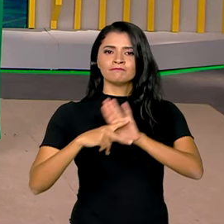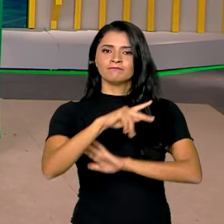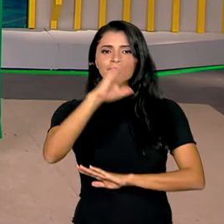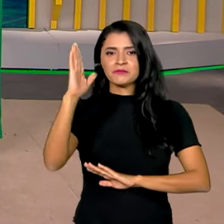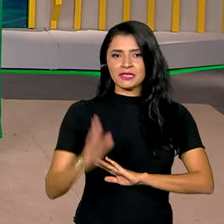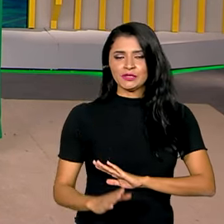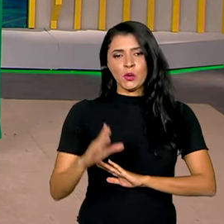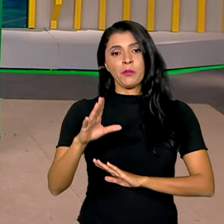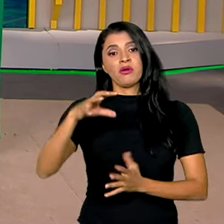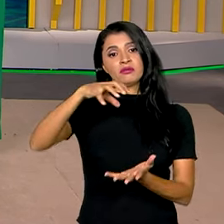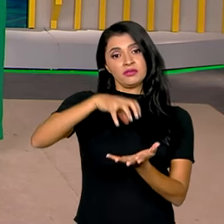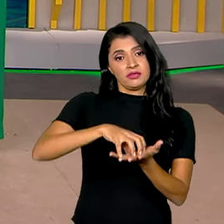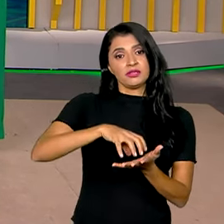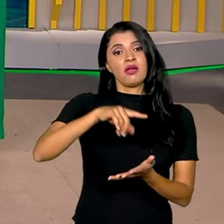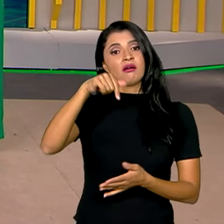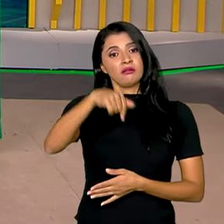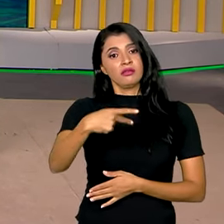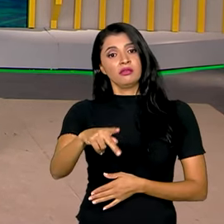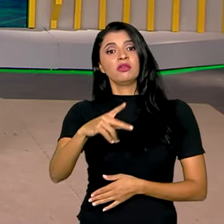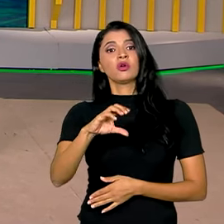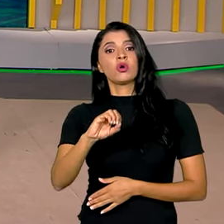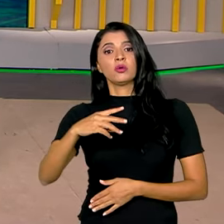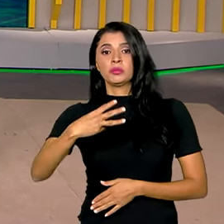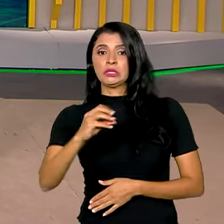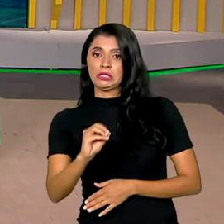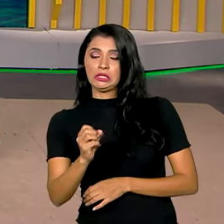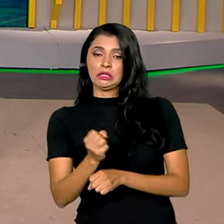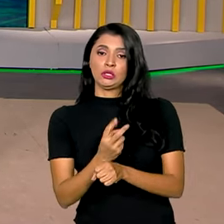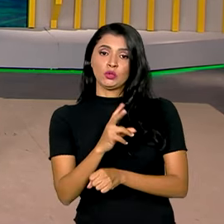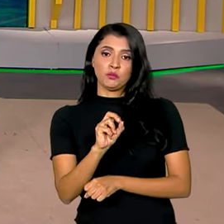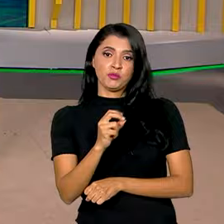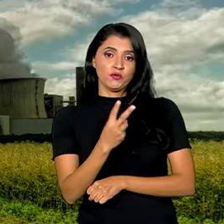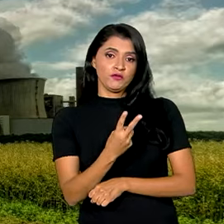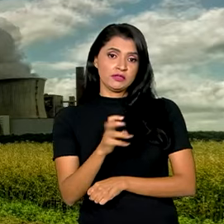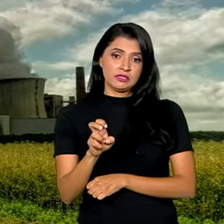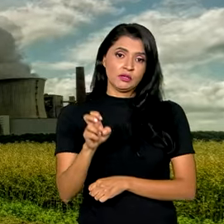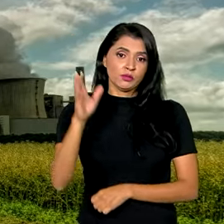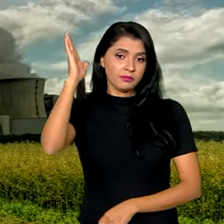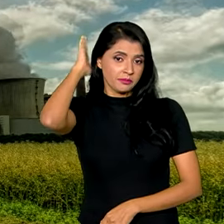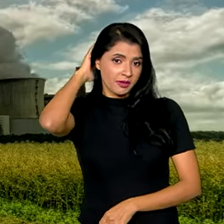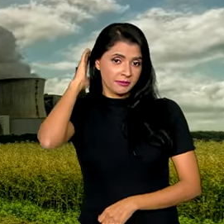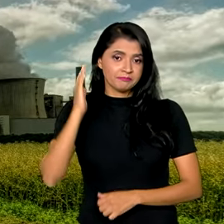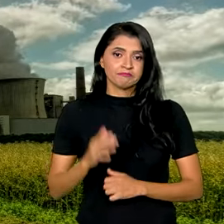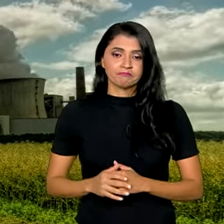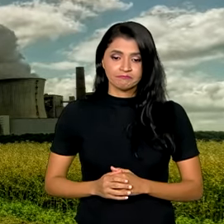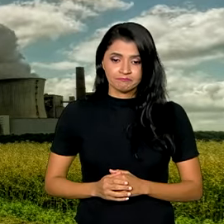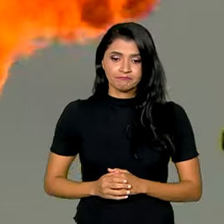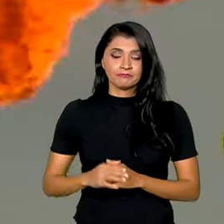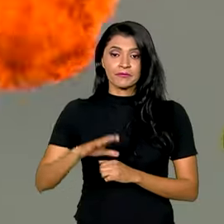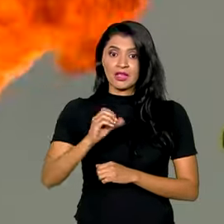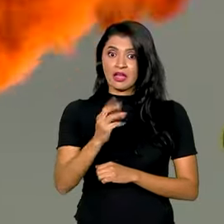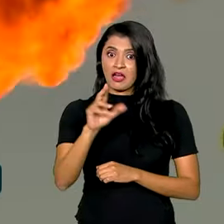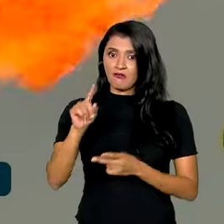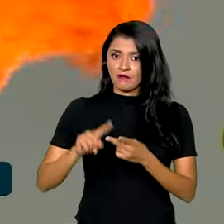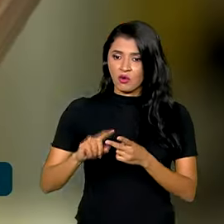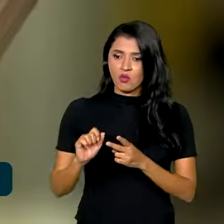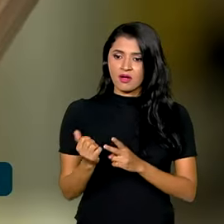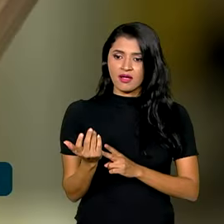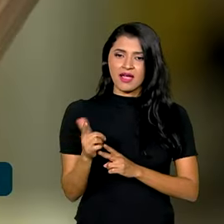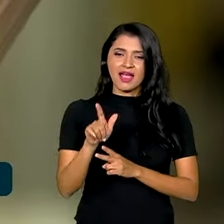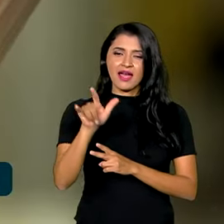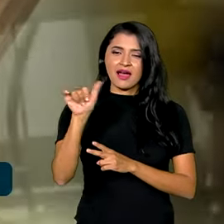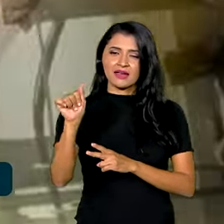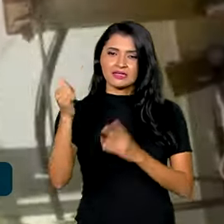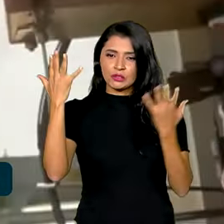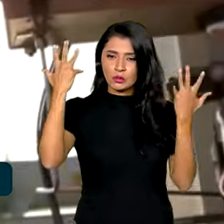para sediar a COP30 em 2025 em Belém, no Pará. Carvão mineral, gás natural e